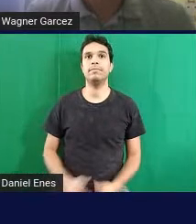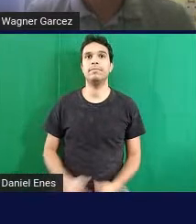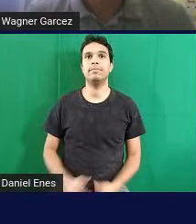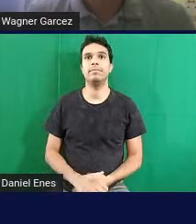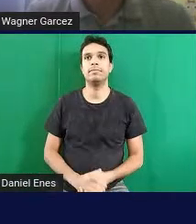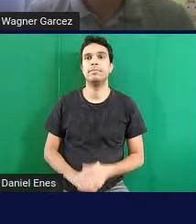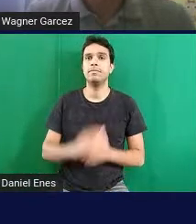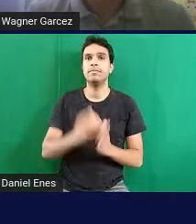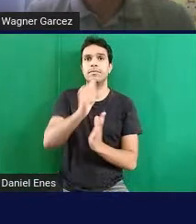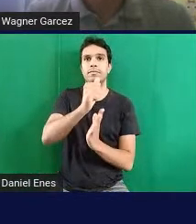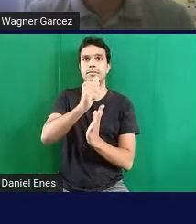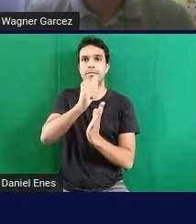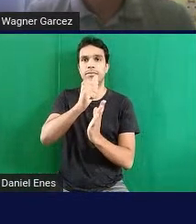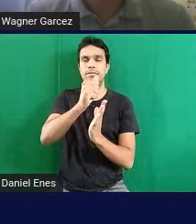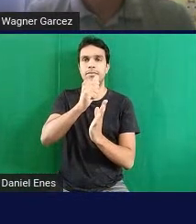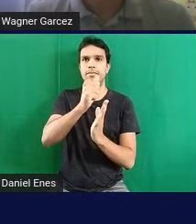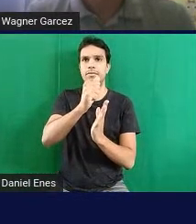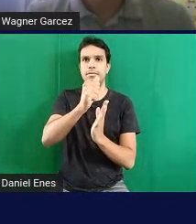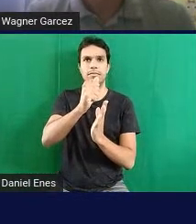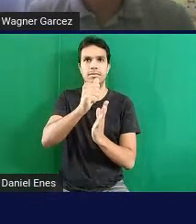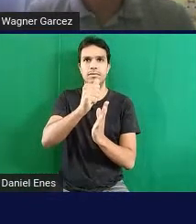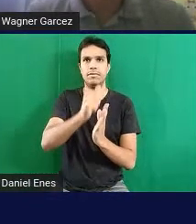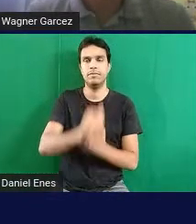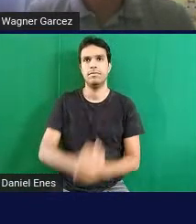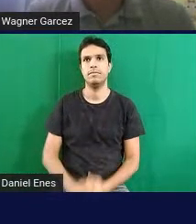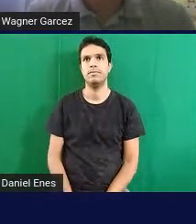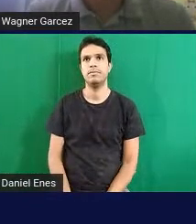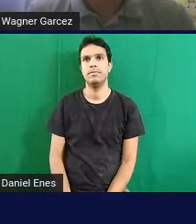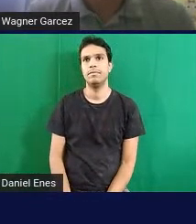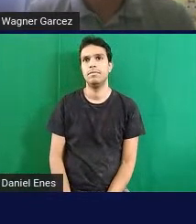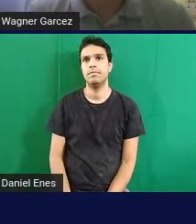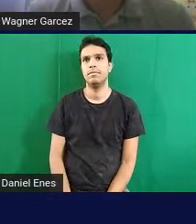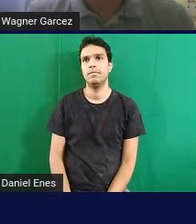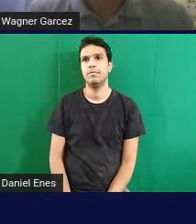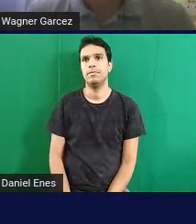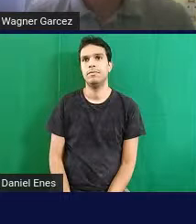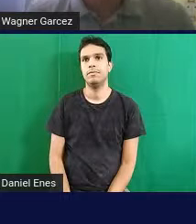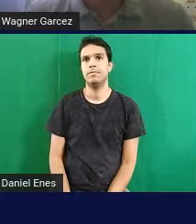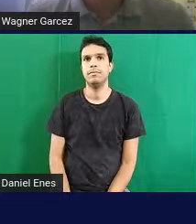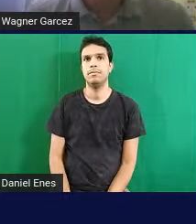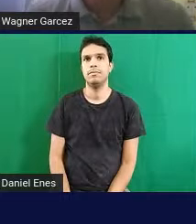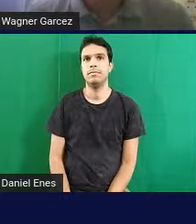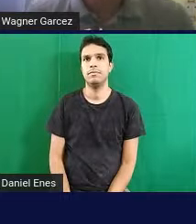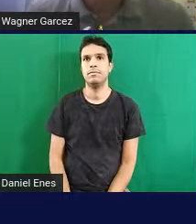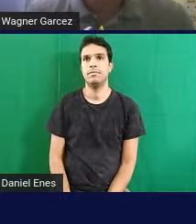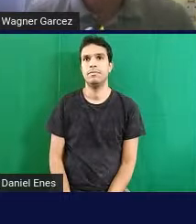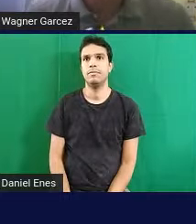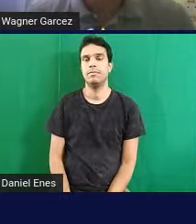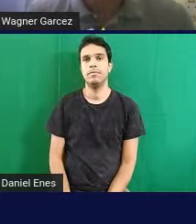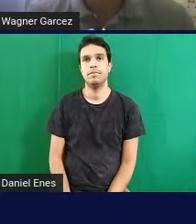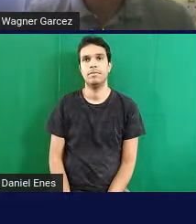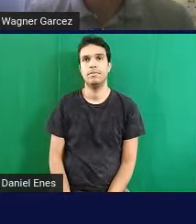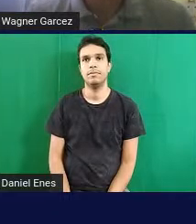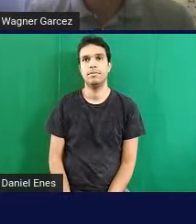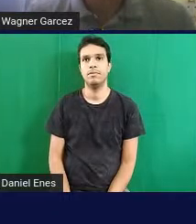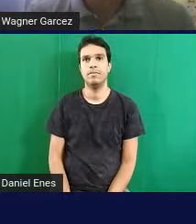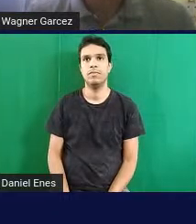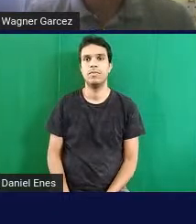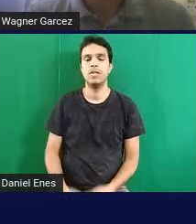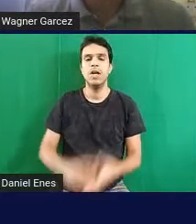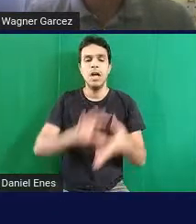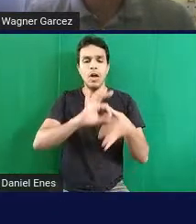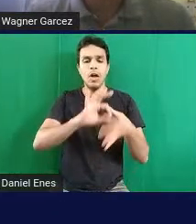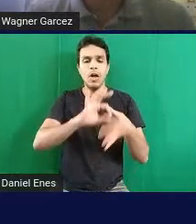atividade.pd localizando mais. Procure conhecer mais sobre a história das Olimpíadas.